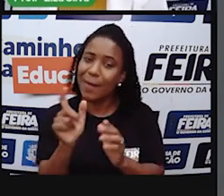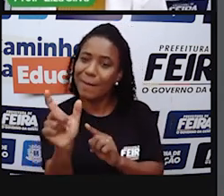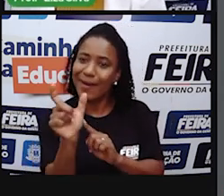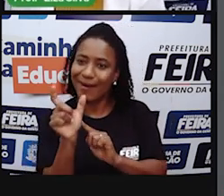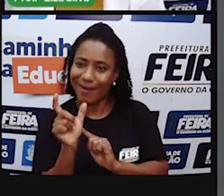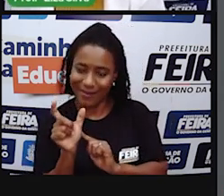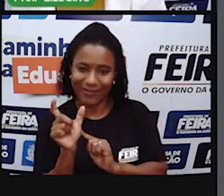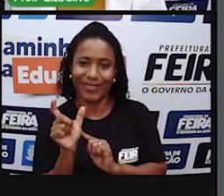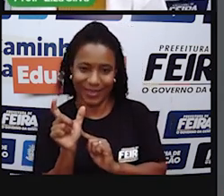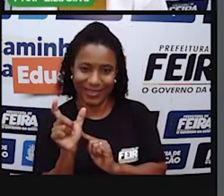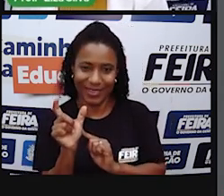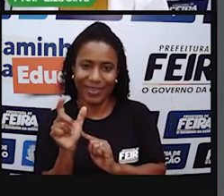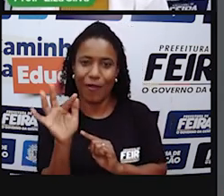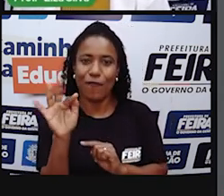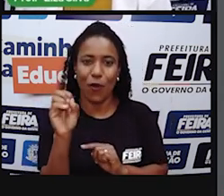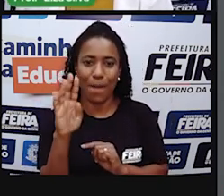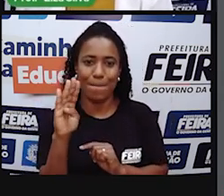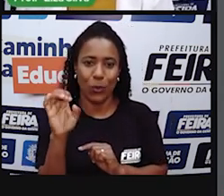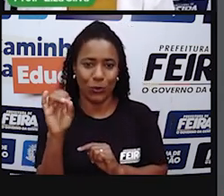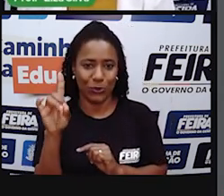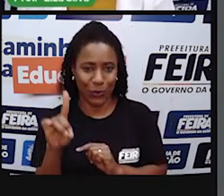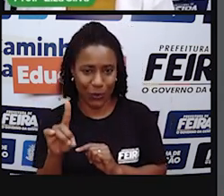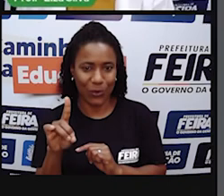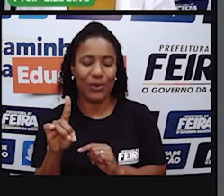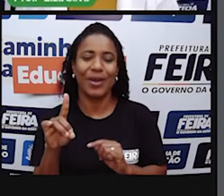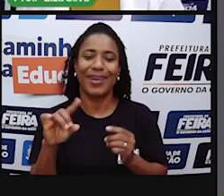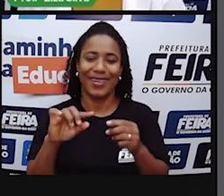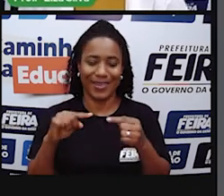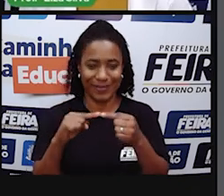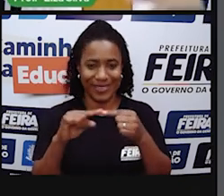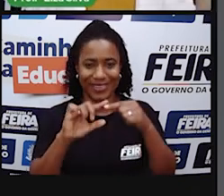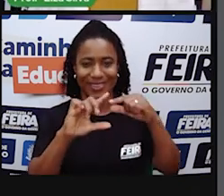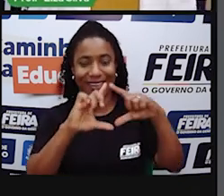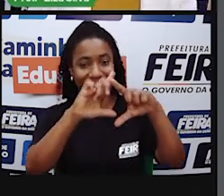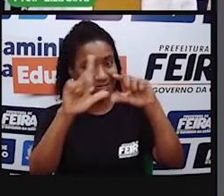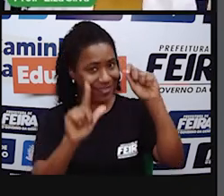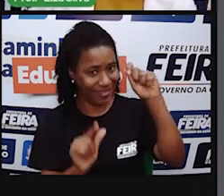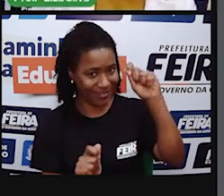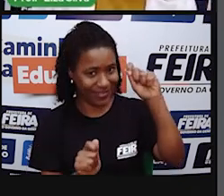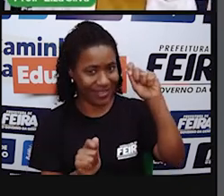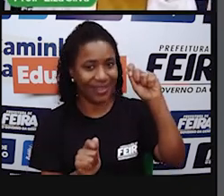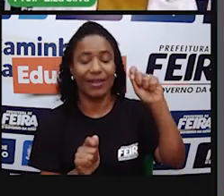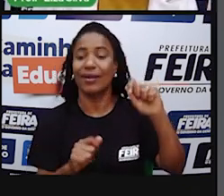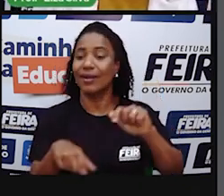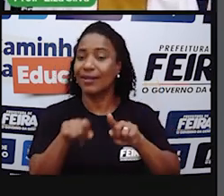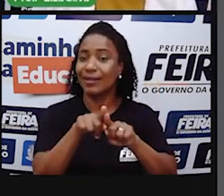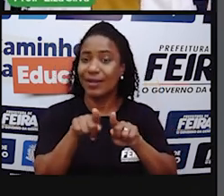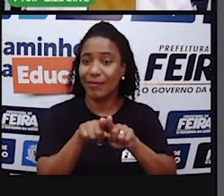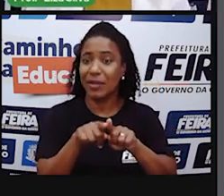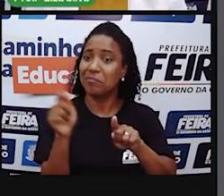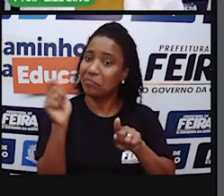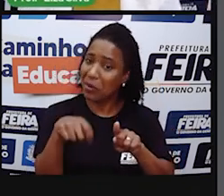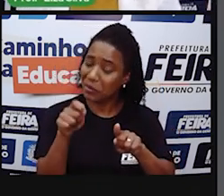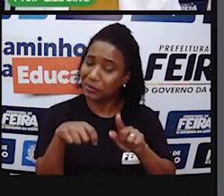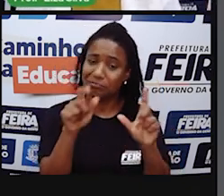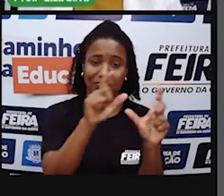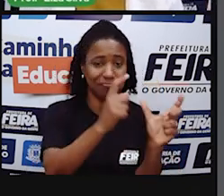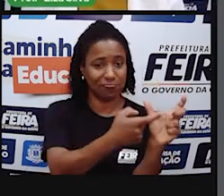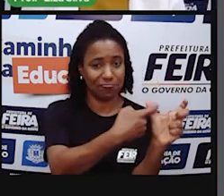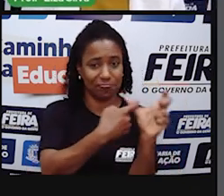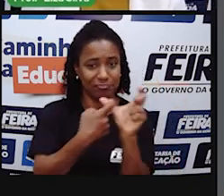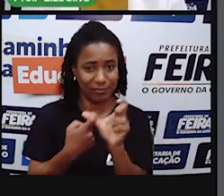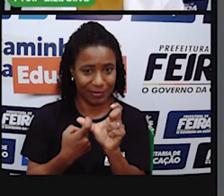versão Que explica A origem Desta palavra Mas existe também A outra versão Que diz que ele é Um